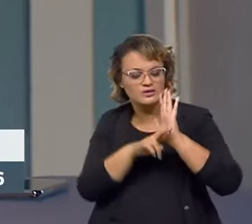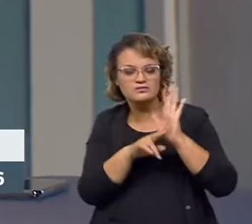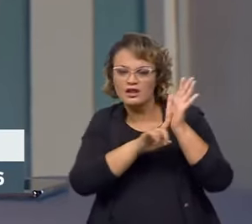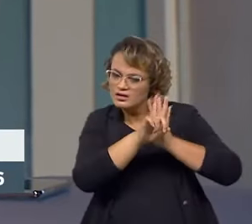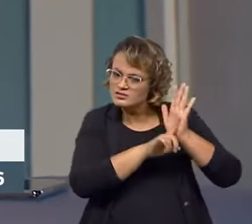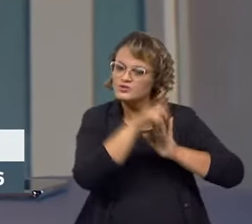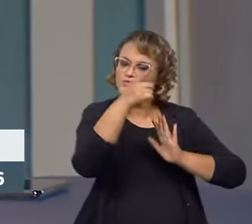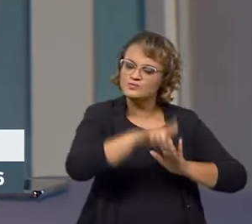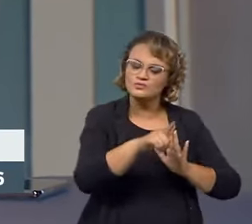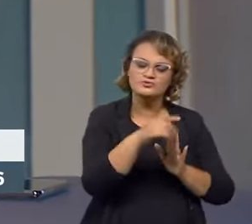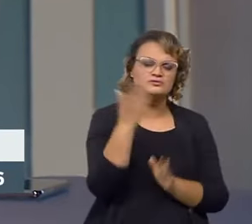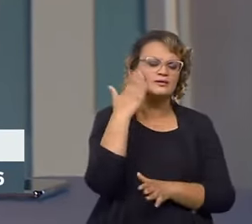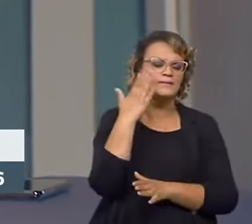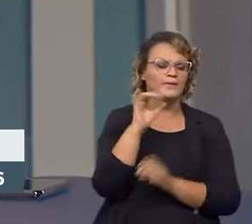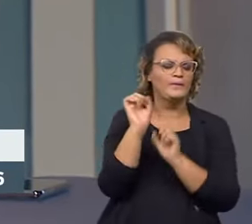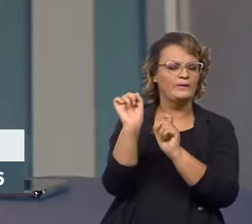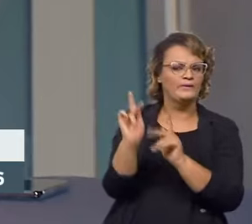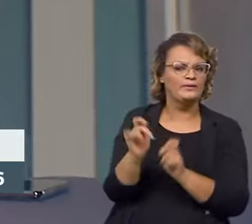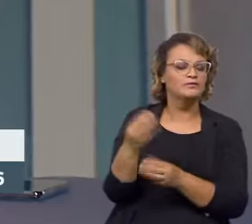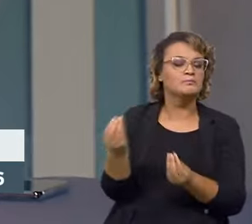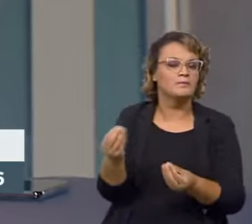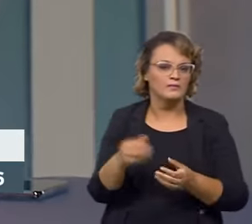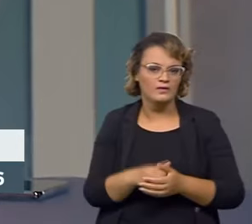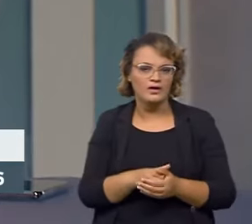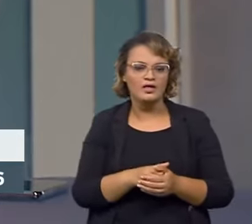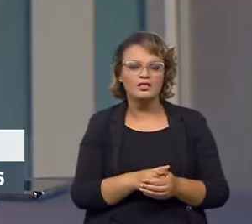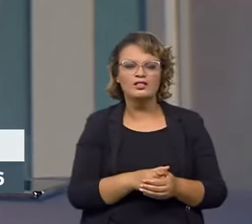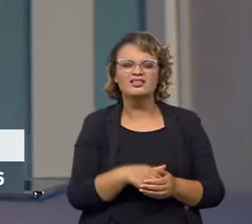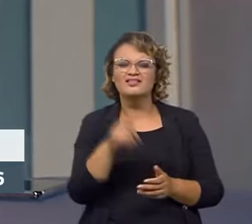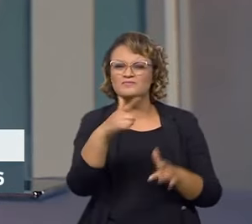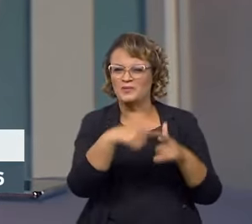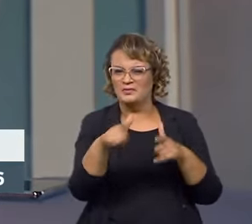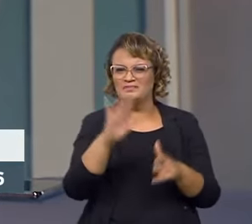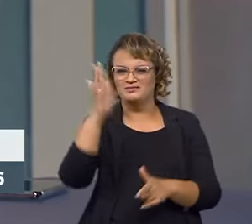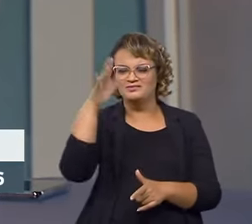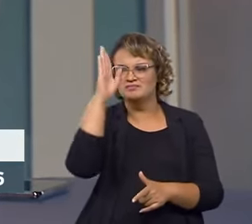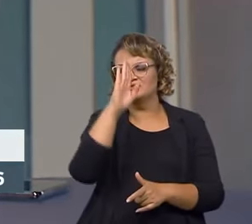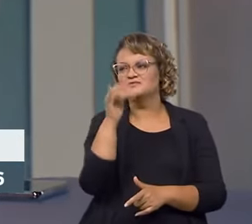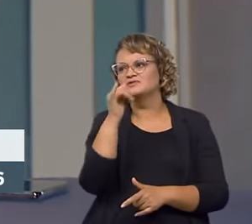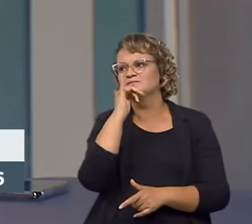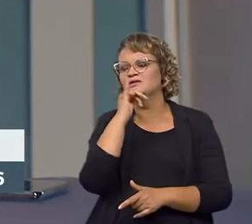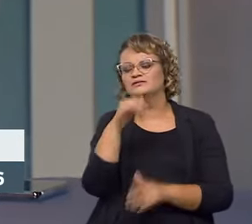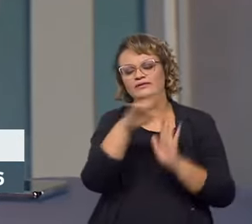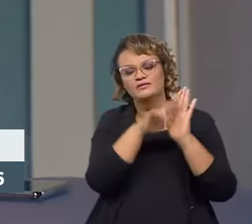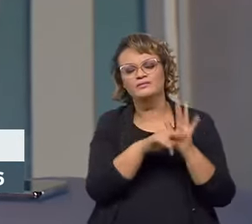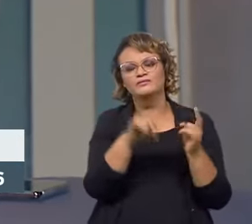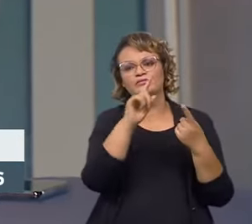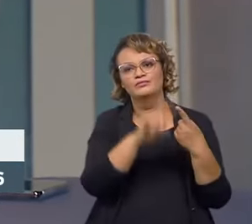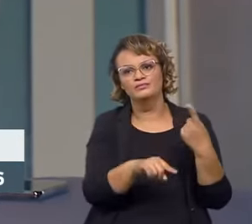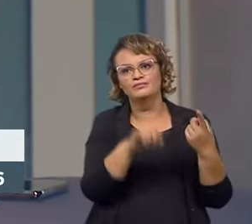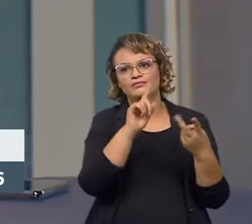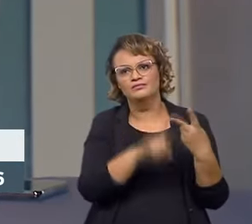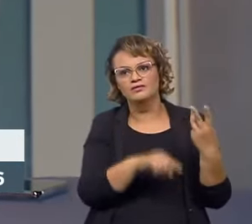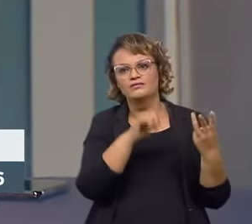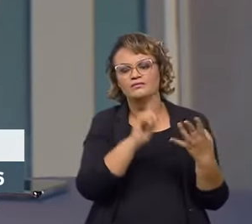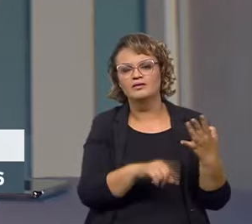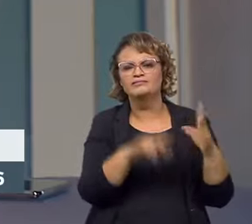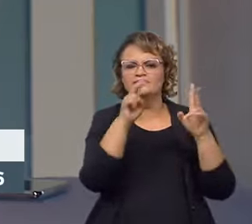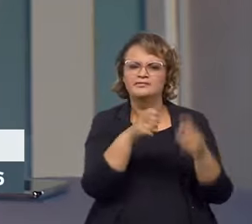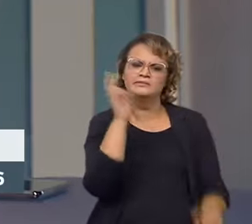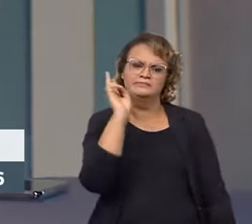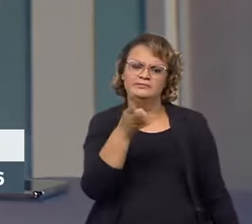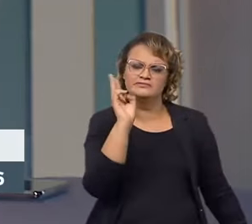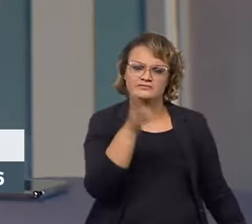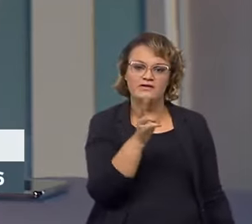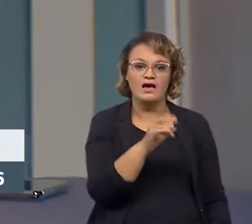buscar uma convergência. Então, um problema que acontece muito no Brasil, você tem 3, 4 regulamentos tratando o mesmo assunto. Então, o